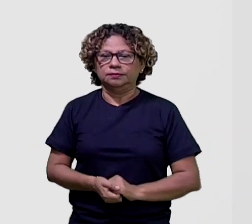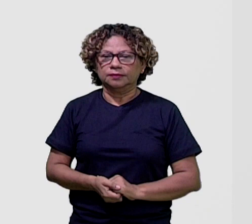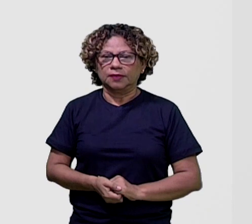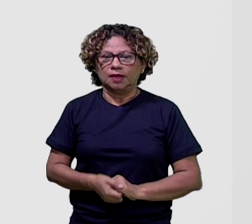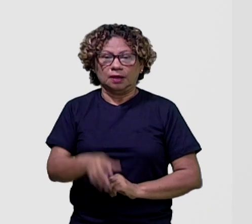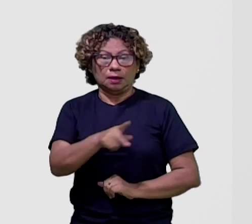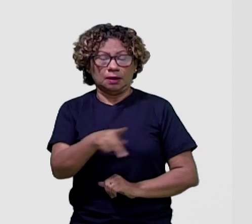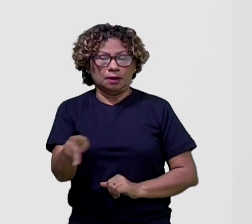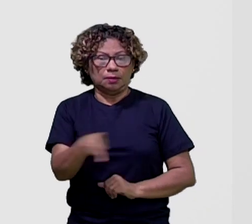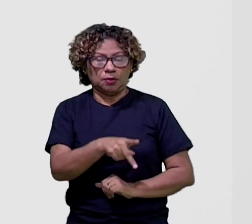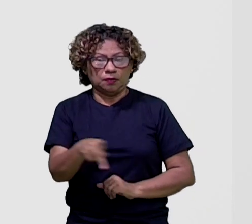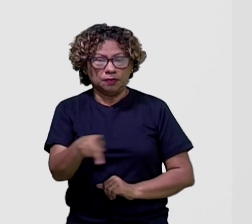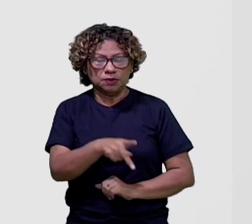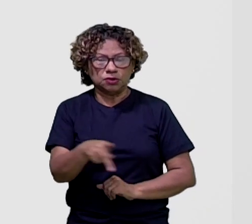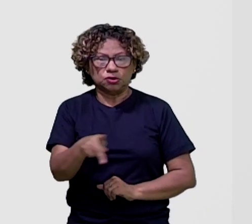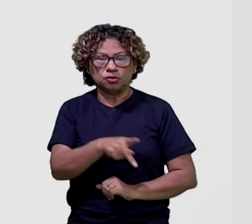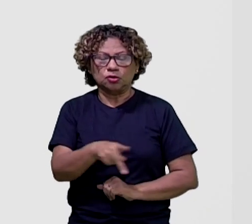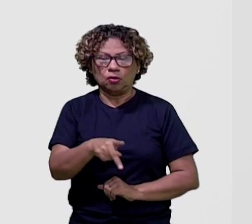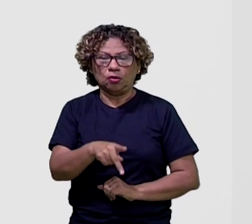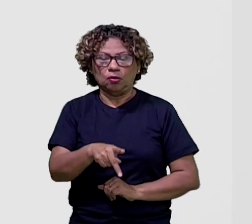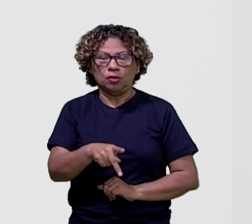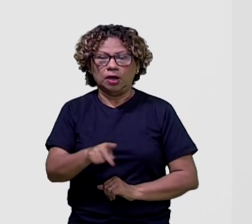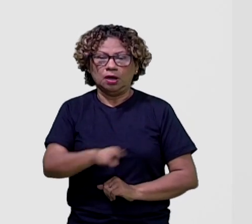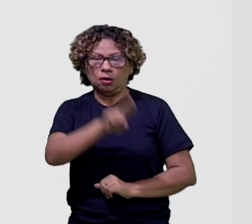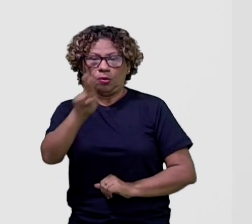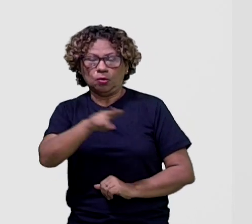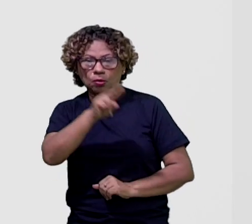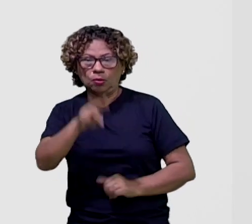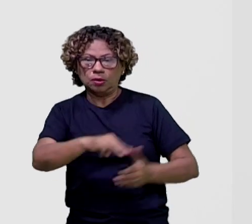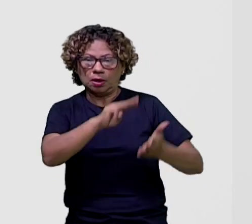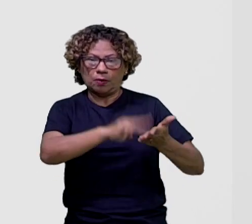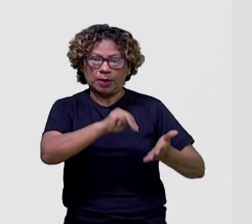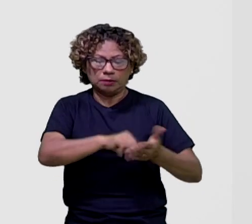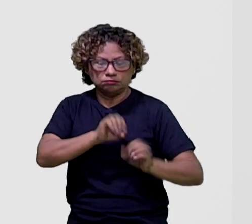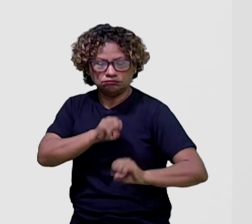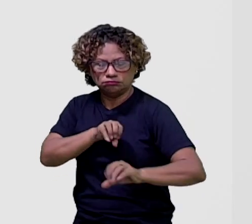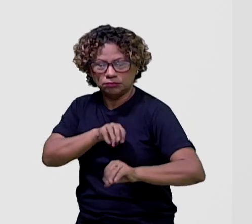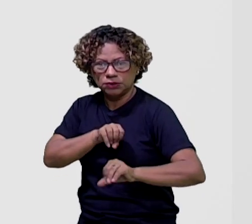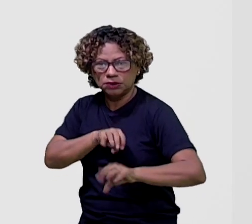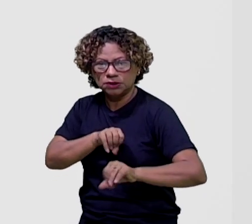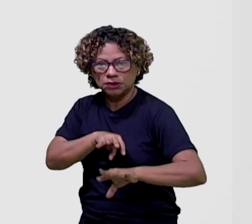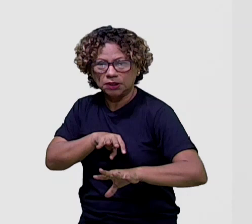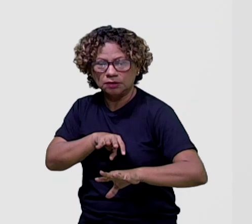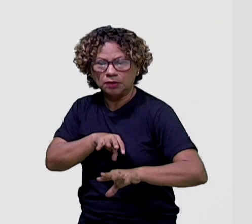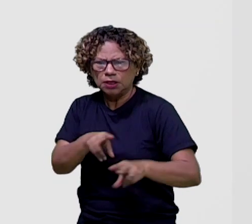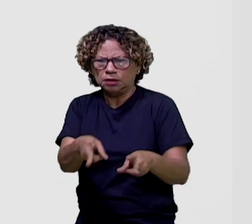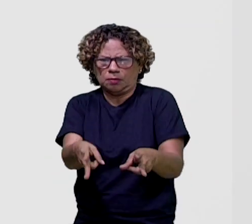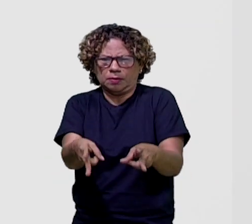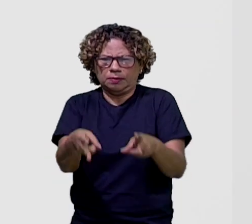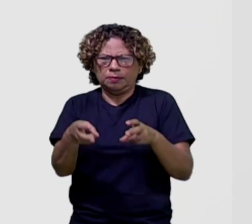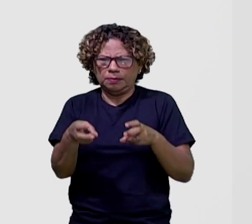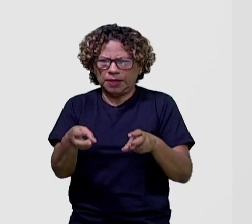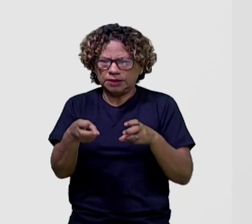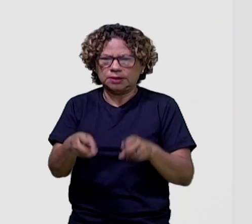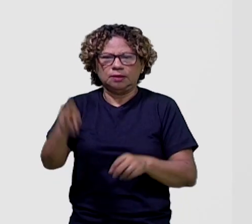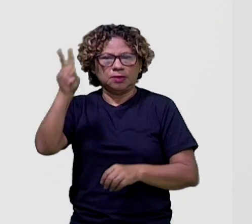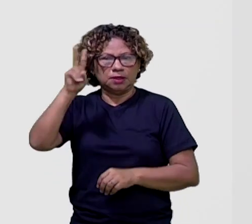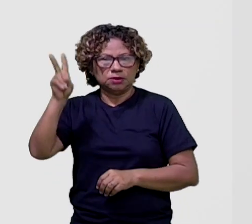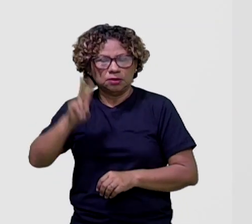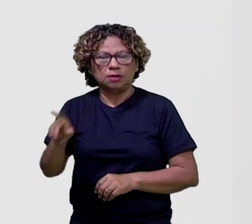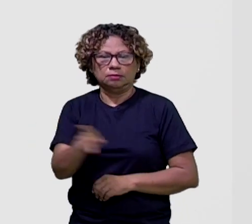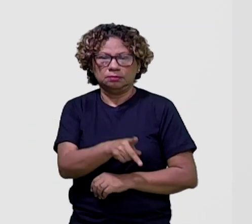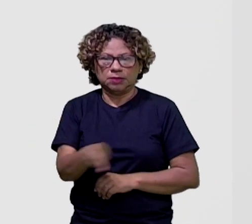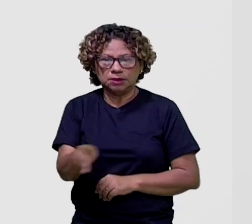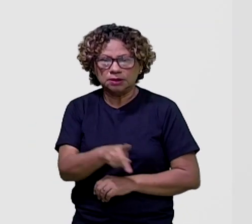a professora aposta em métodos diferentes de ensino, não é? Então, percebam aí nessa história que a